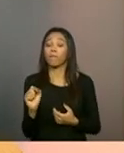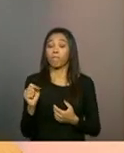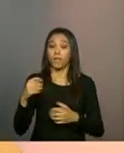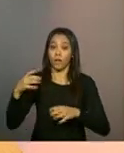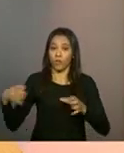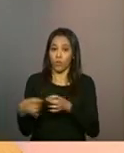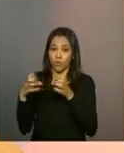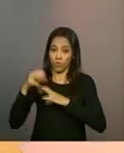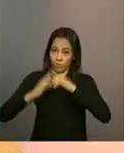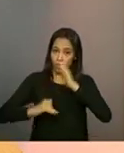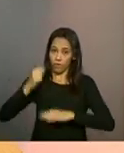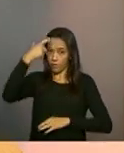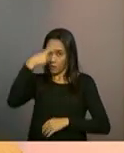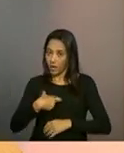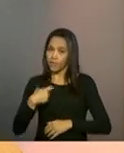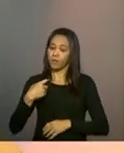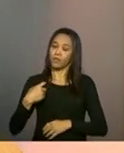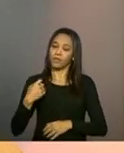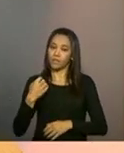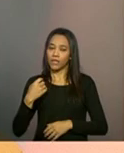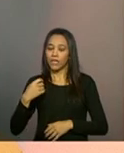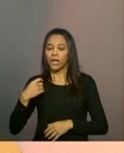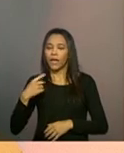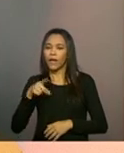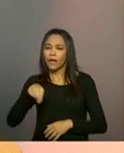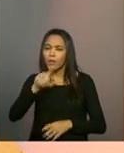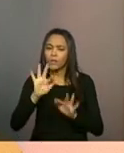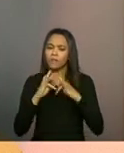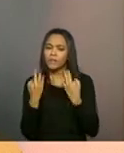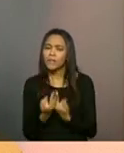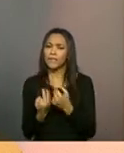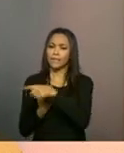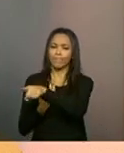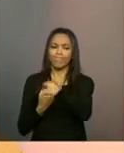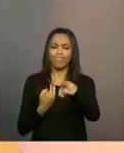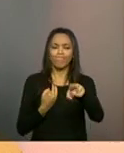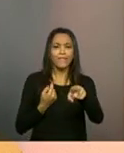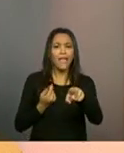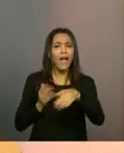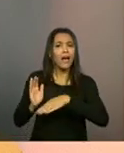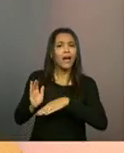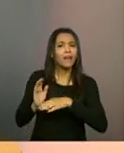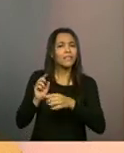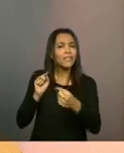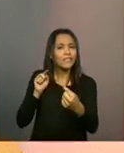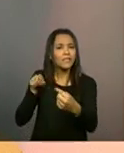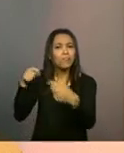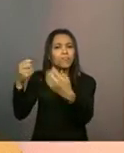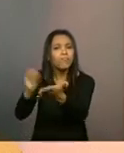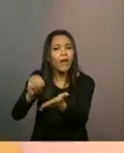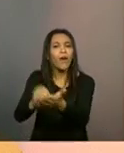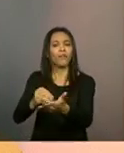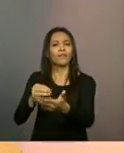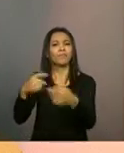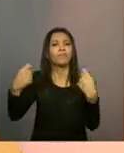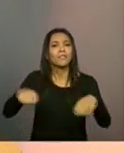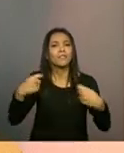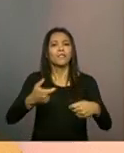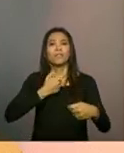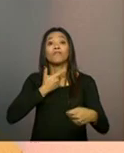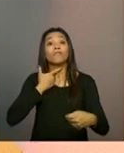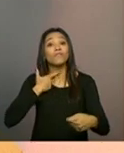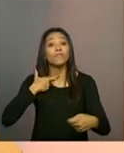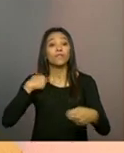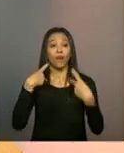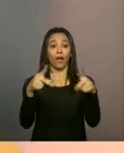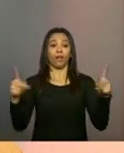muito importante que o trabalho social com famílias, ele seja feito a partir das necessidades da família, dos anseios da família, do desejo da família, né? Então,